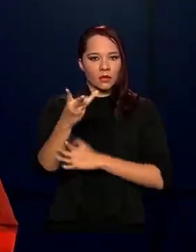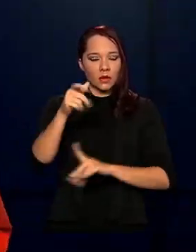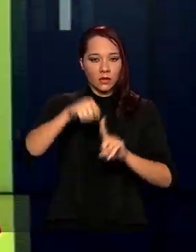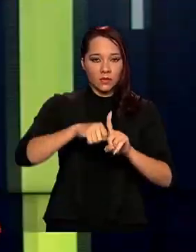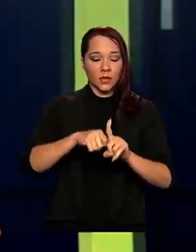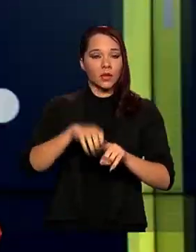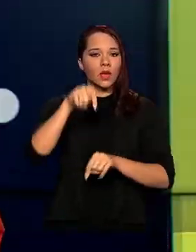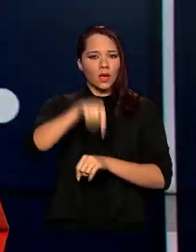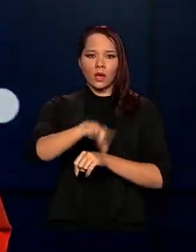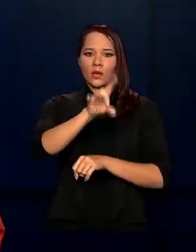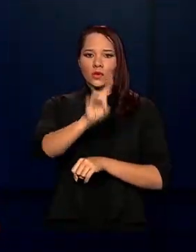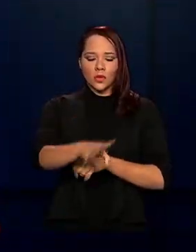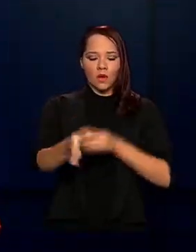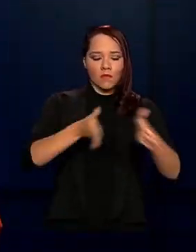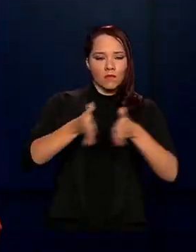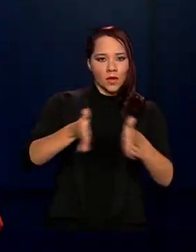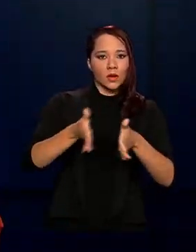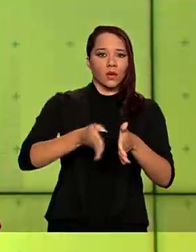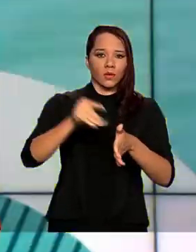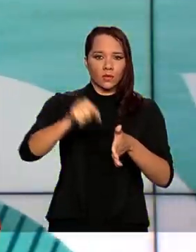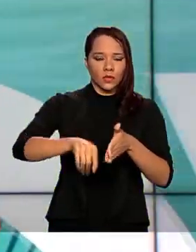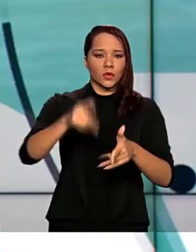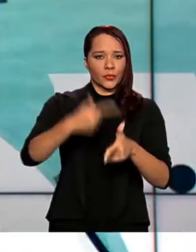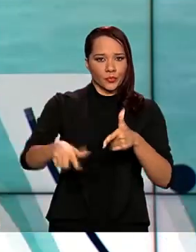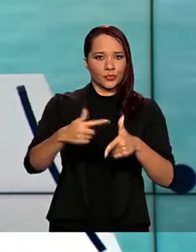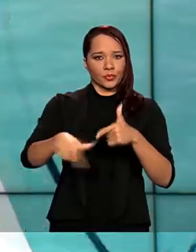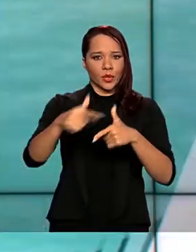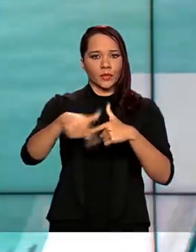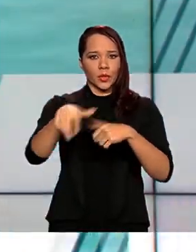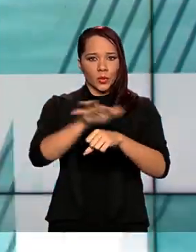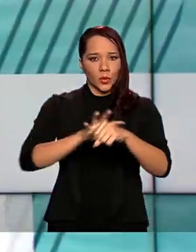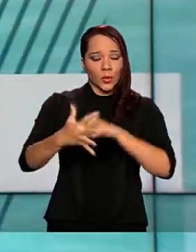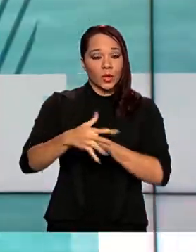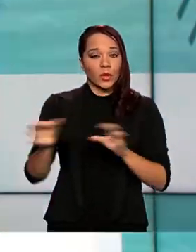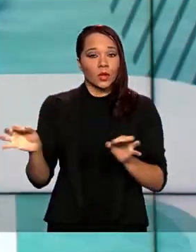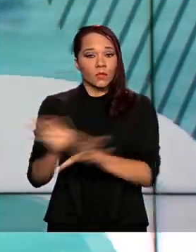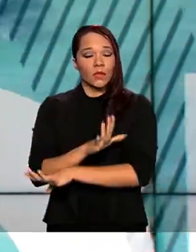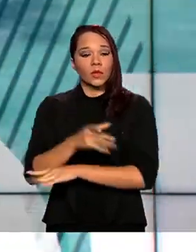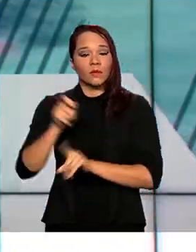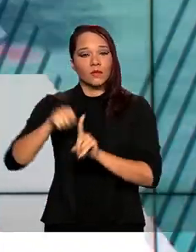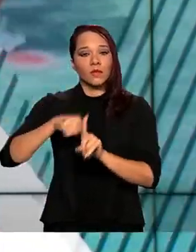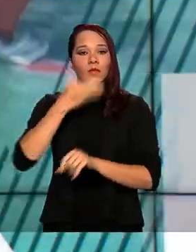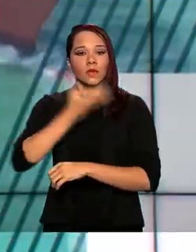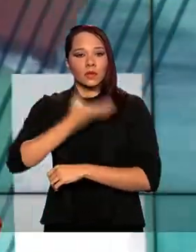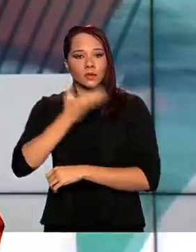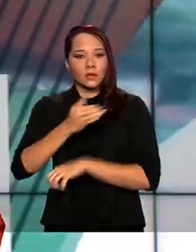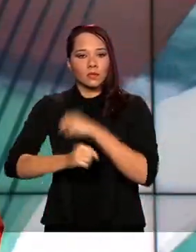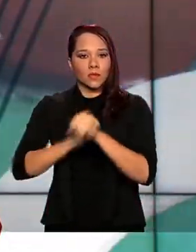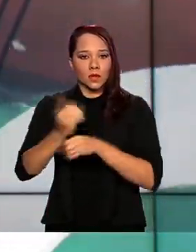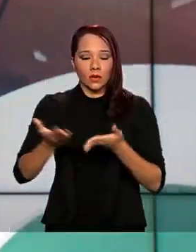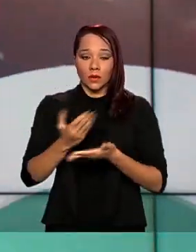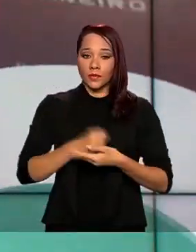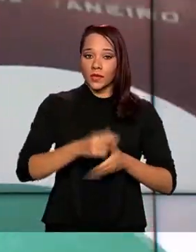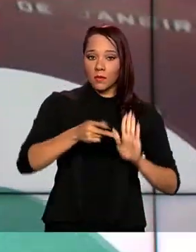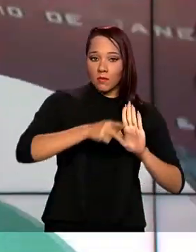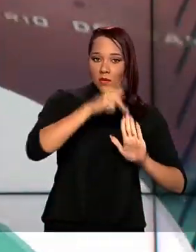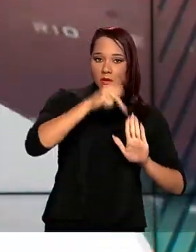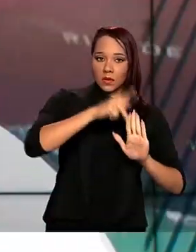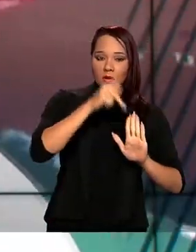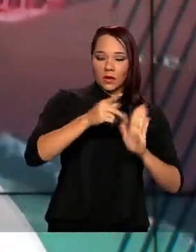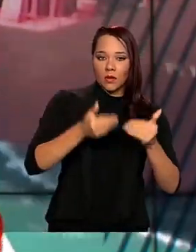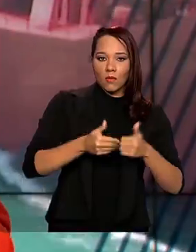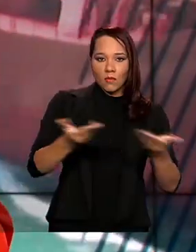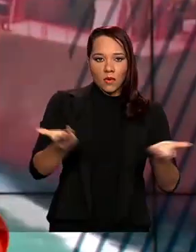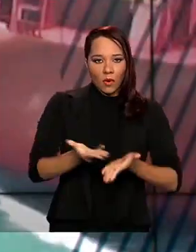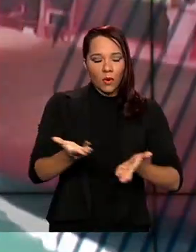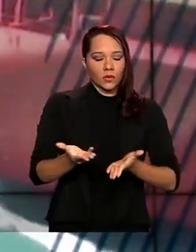vale apenas enquanto durar o estado de calamidade pública que termina em dezembro deste ano. A portaria entra em vigor a partir de hoje,